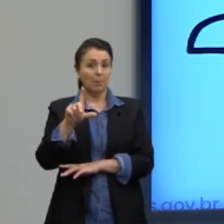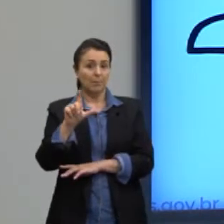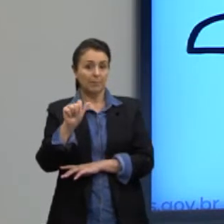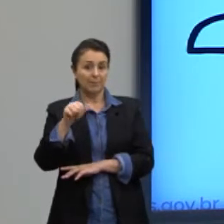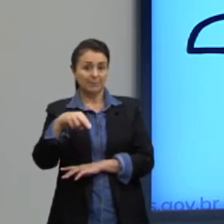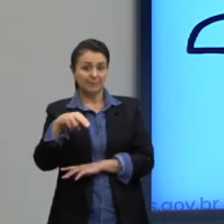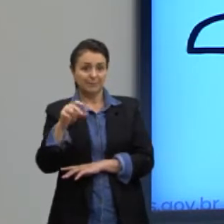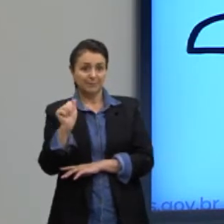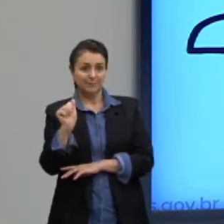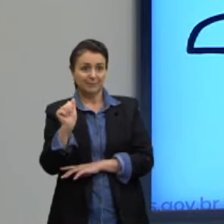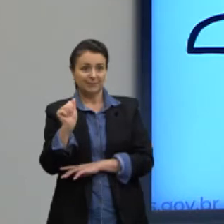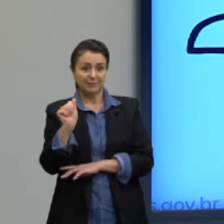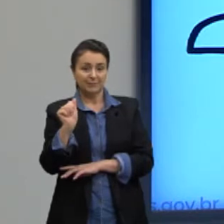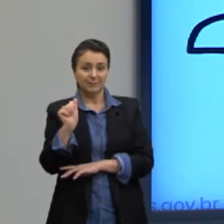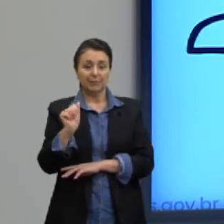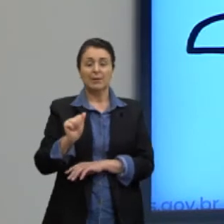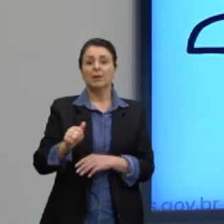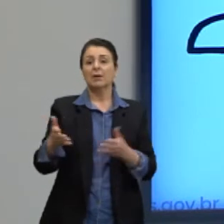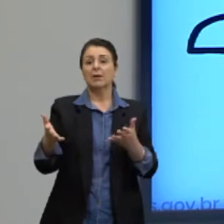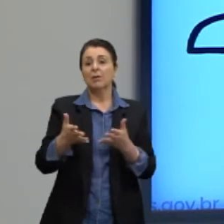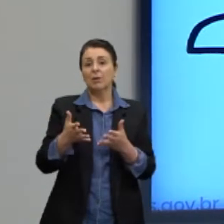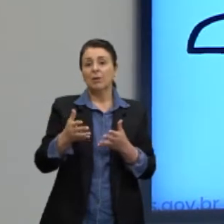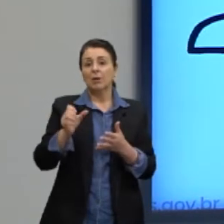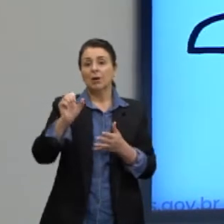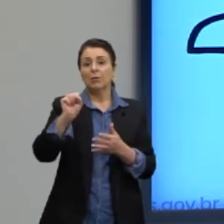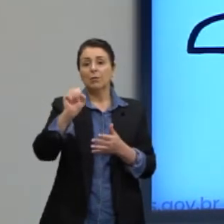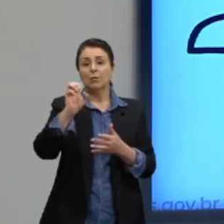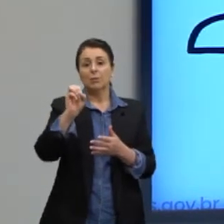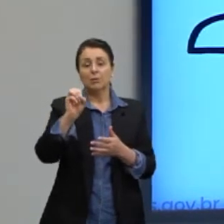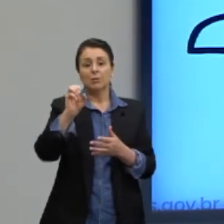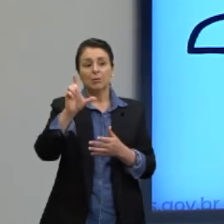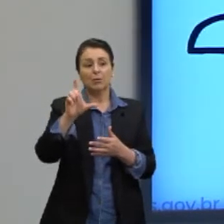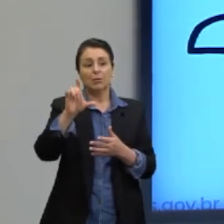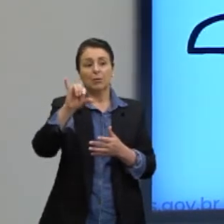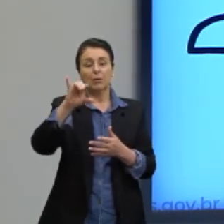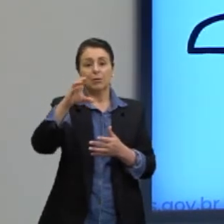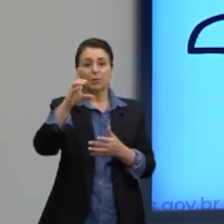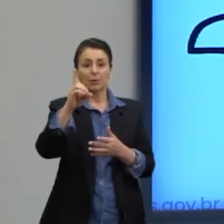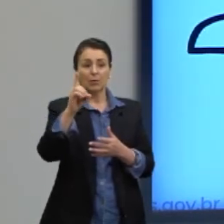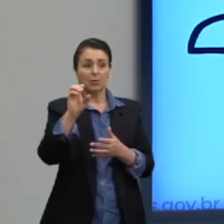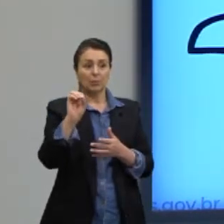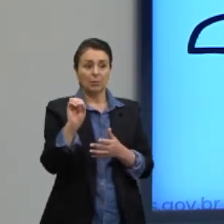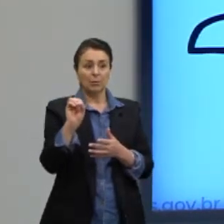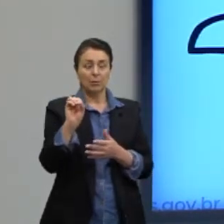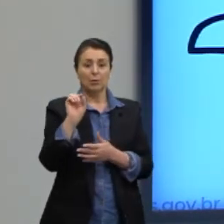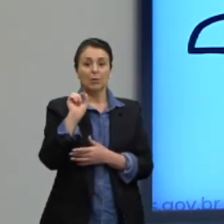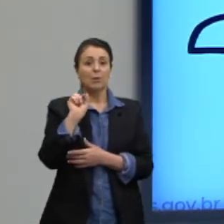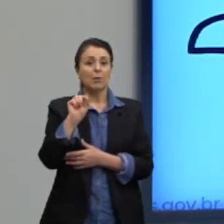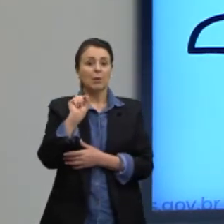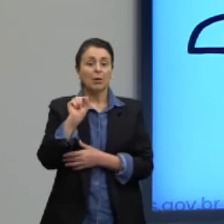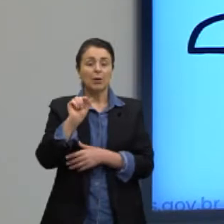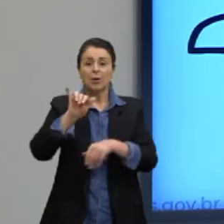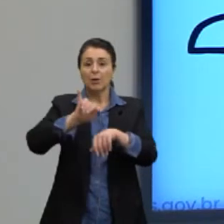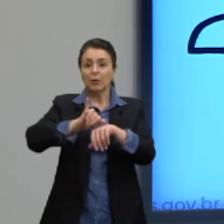E os sólidos? O que seria um sólido? Então, um sólido é um objeto matemático que tem